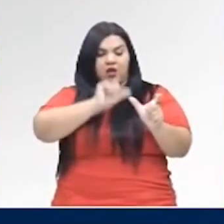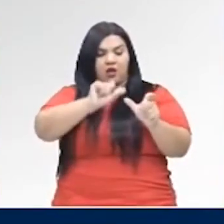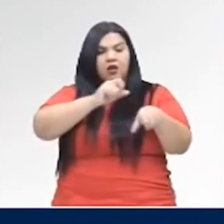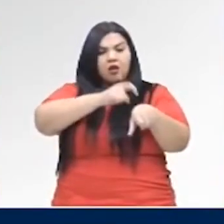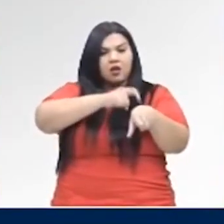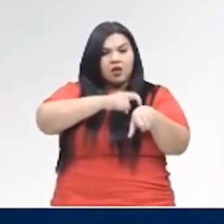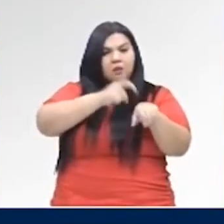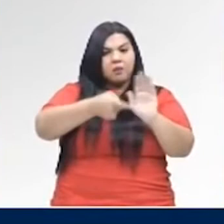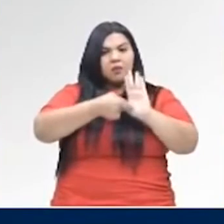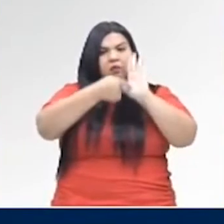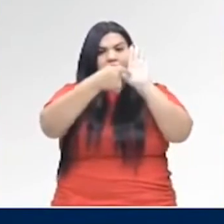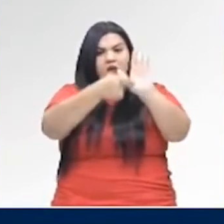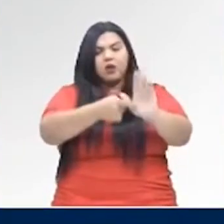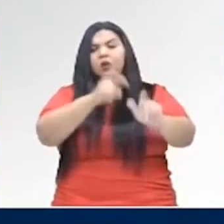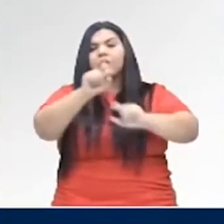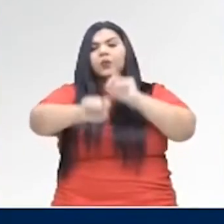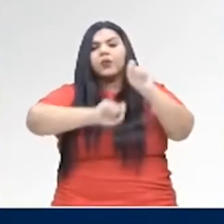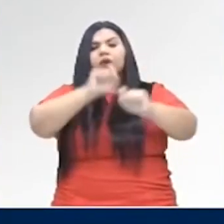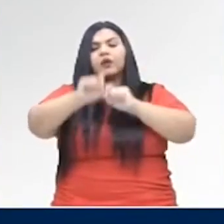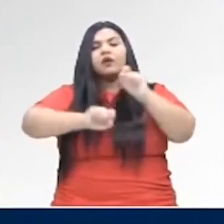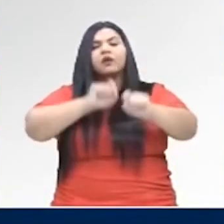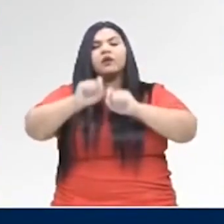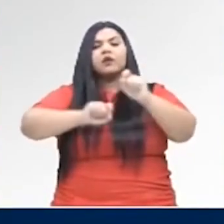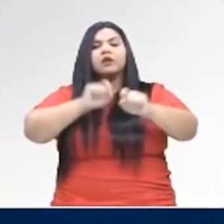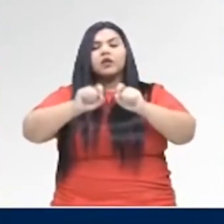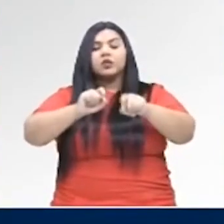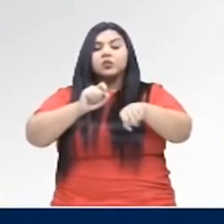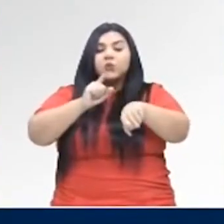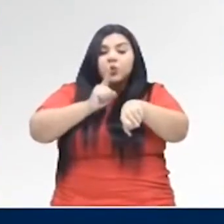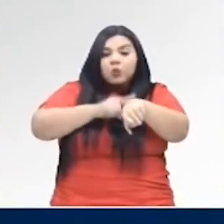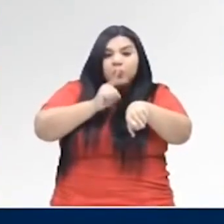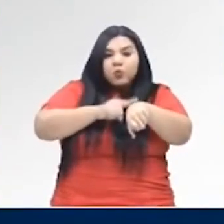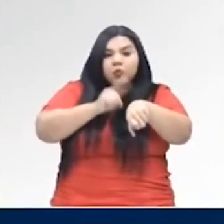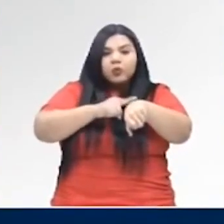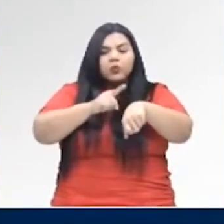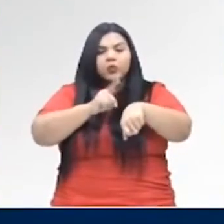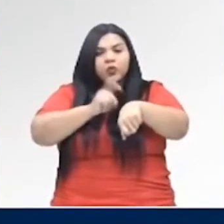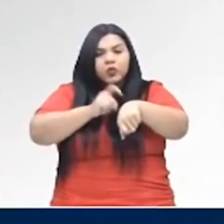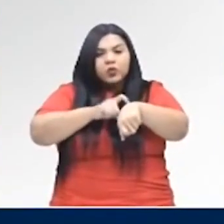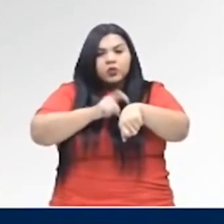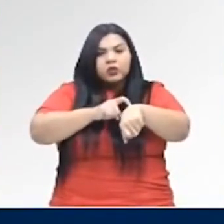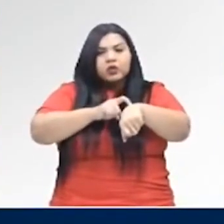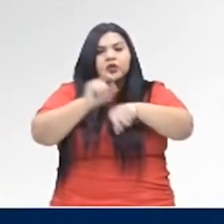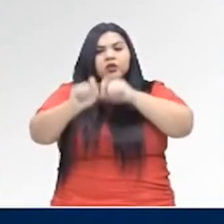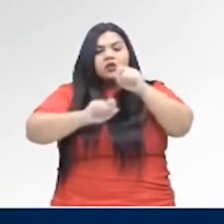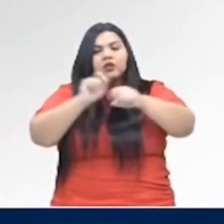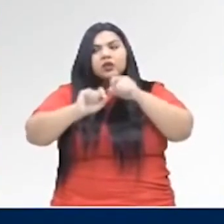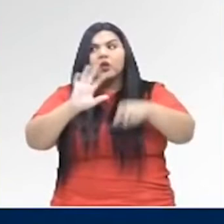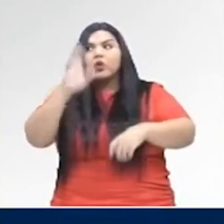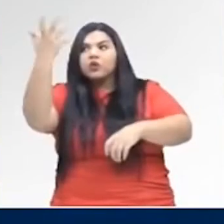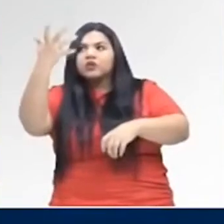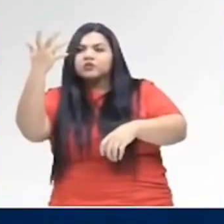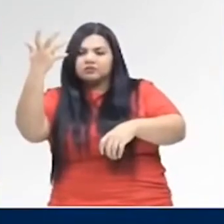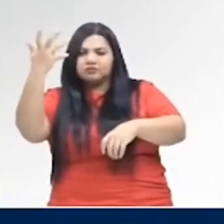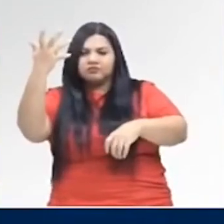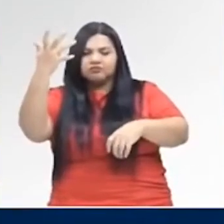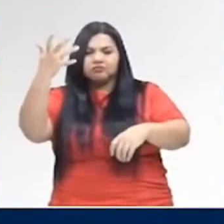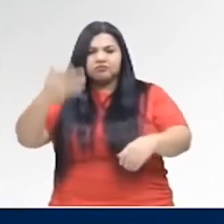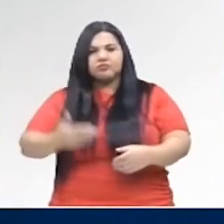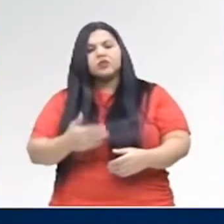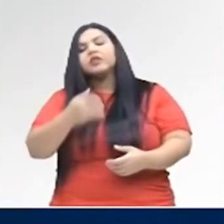indica o quê? Indica o momento, o tempo em que os fatos estão acontecendo.